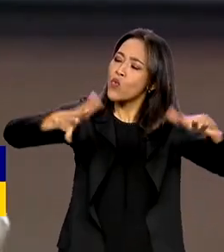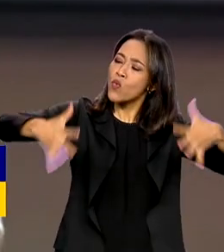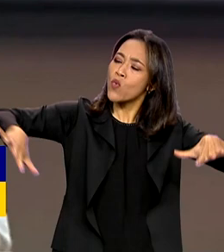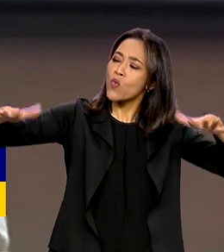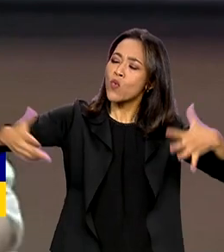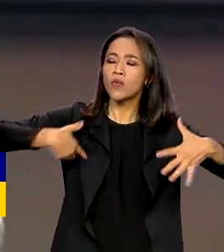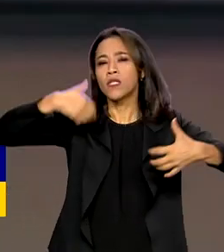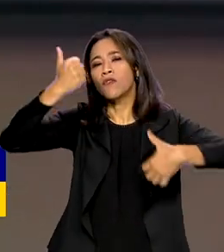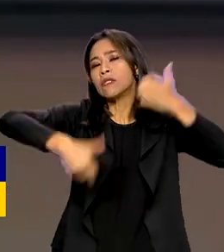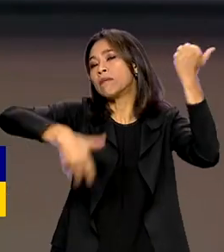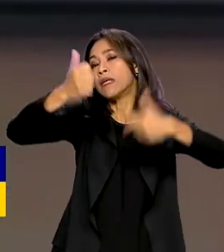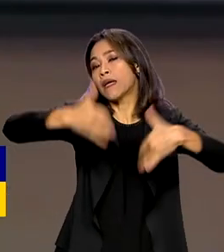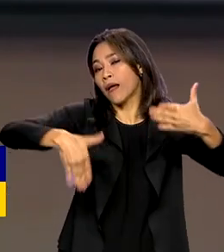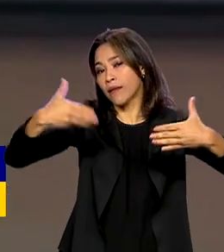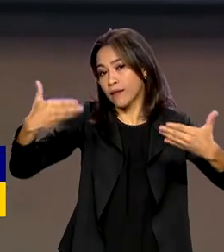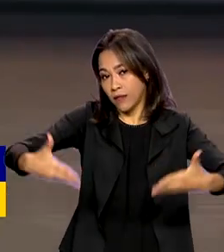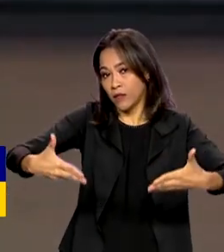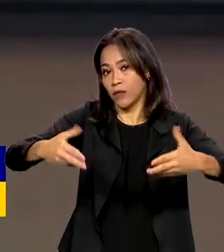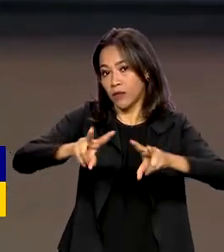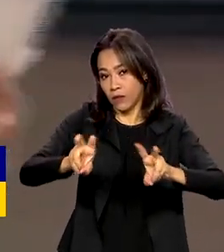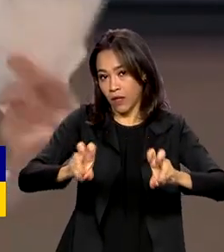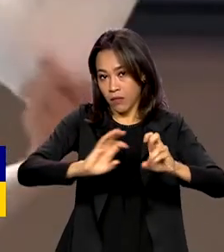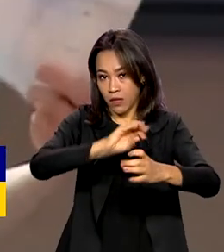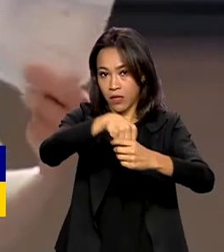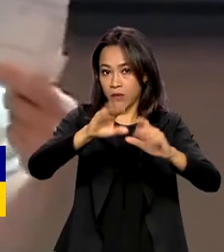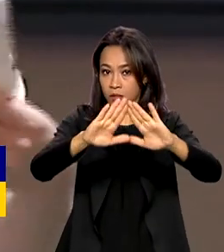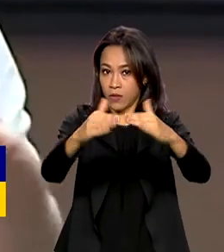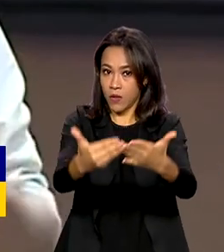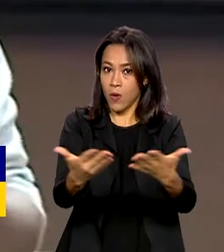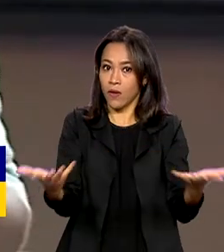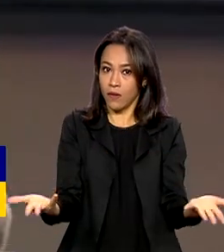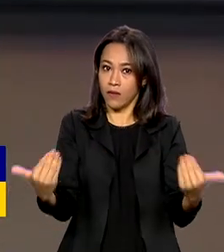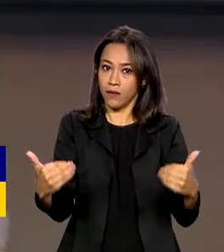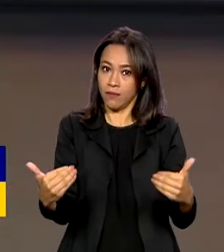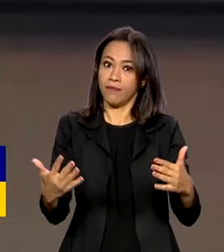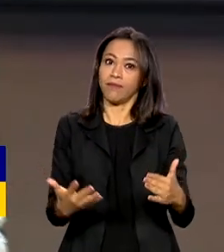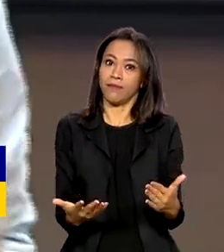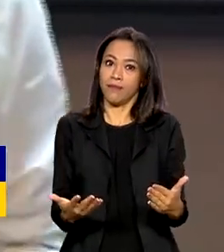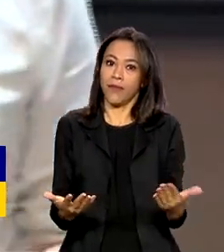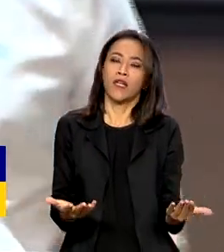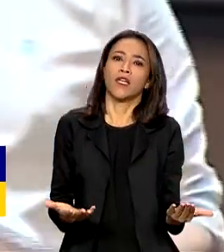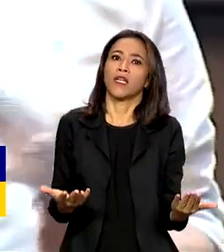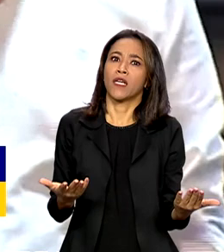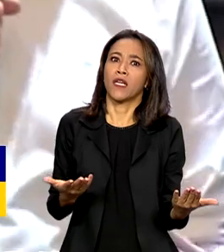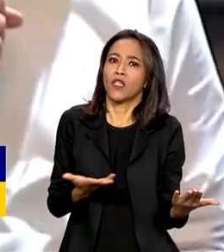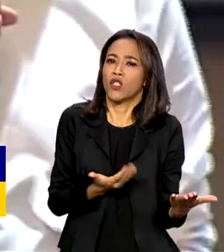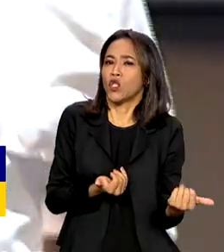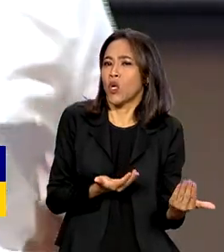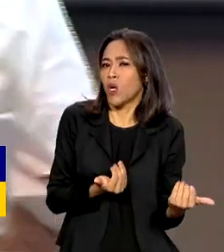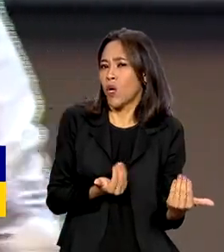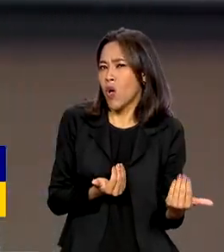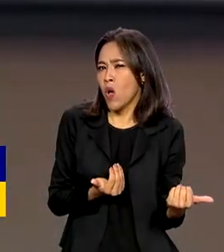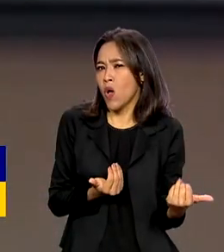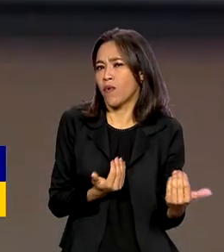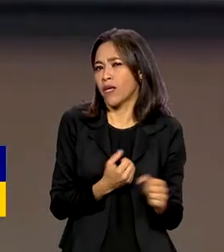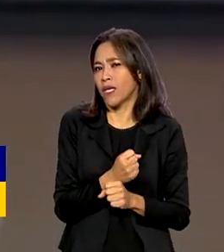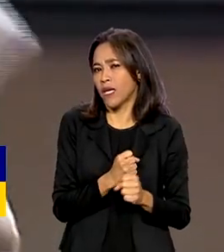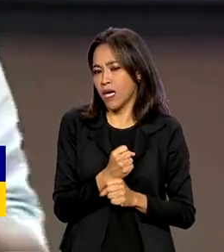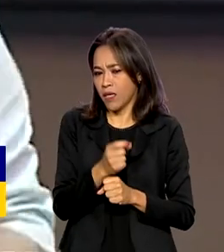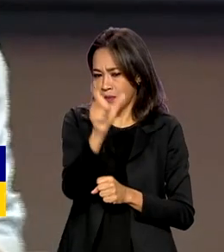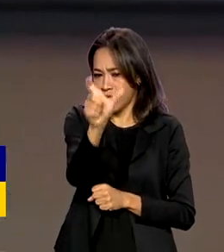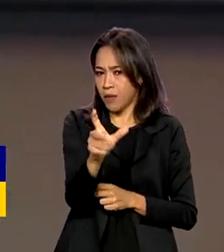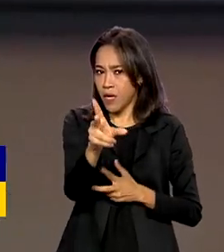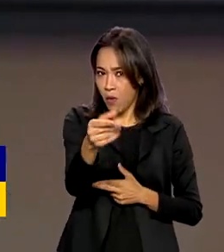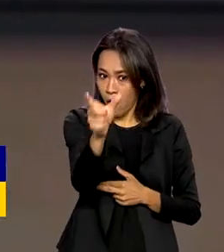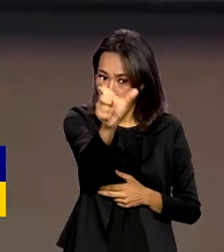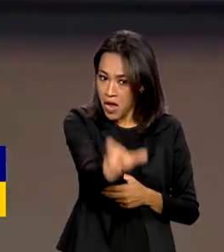falar mais de oceano na escola? Porque quem é mais jovem há mais tempo, como eu, a gente na época